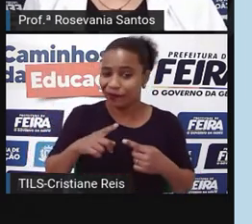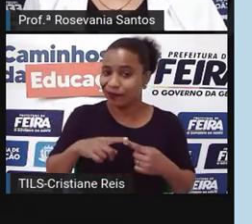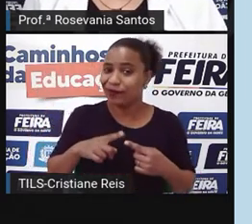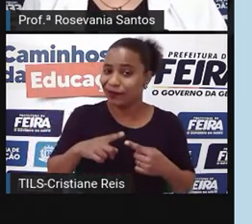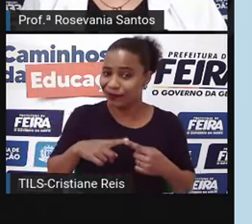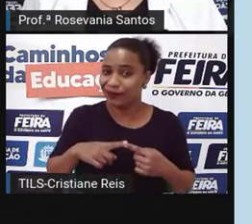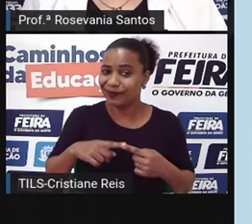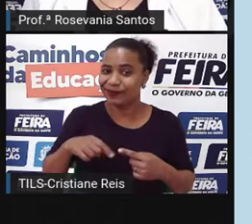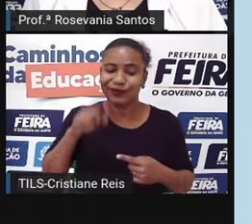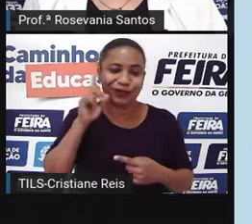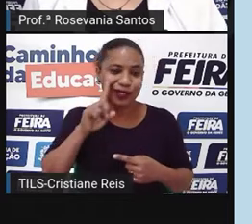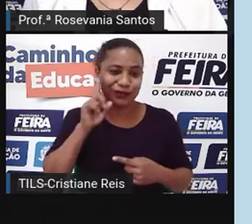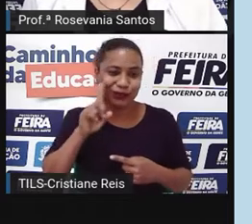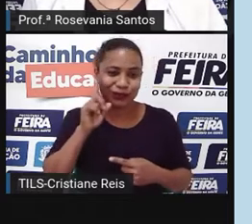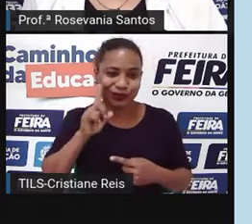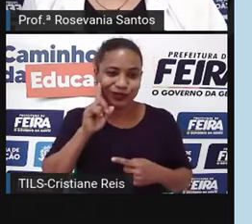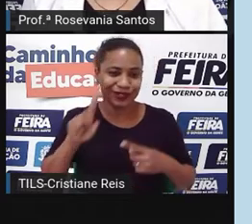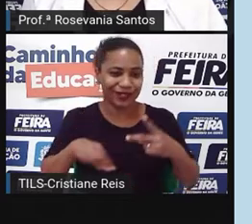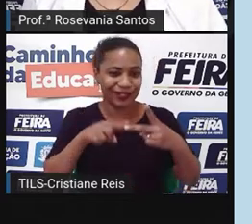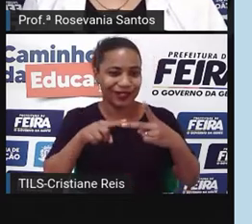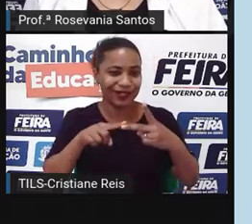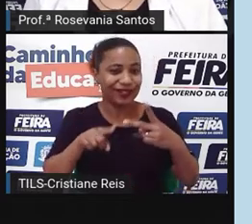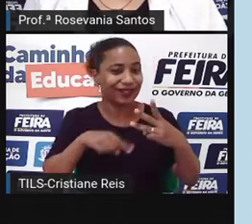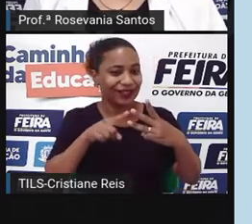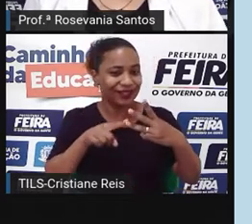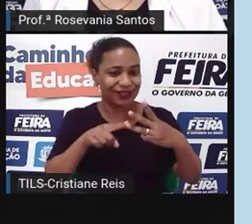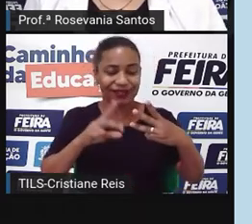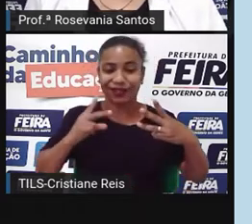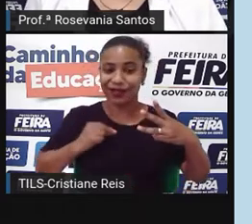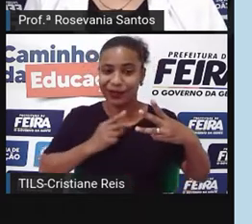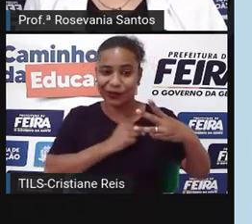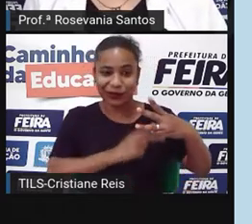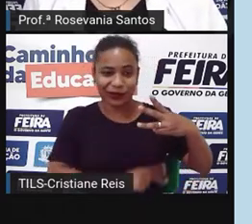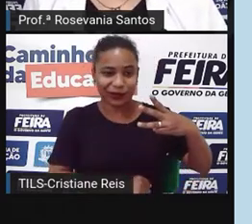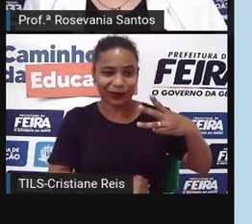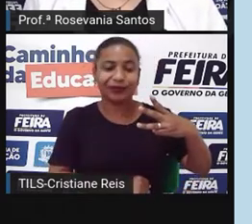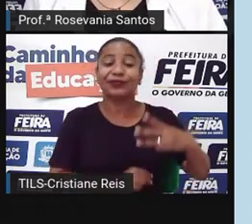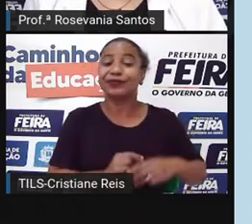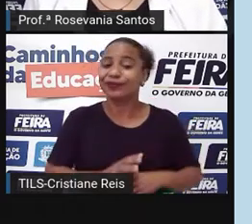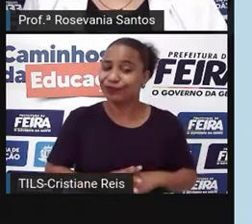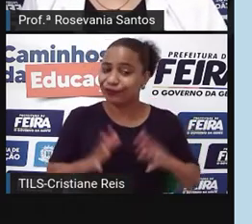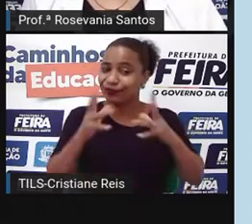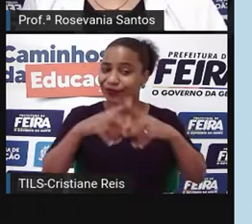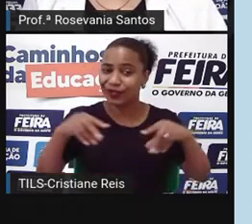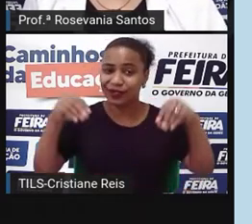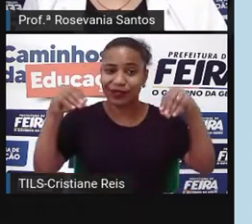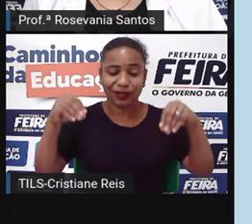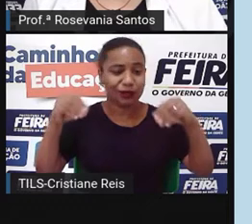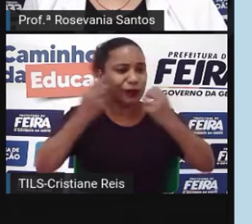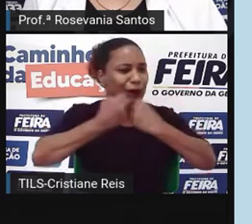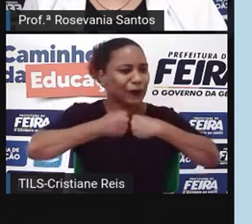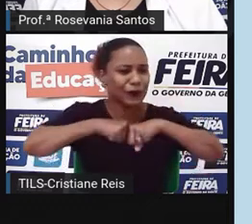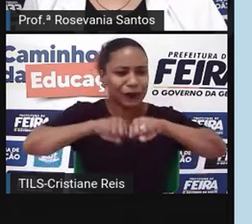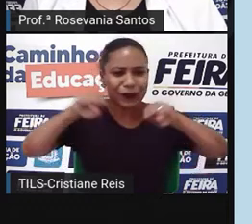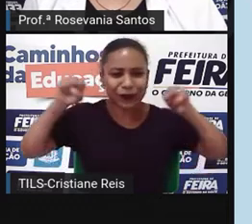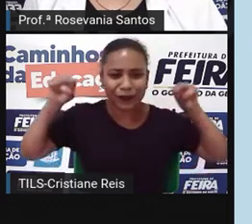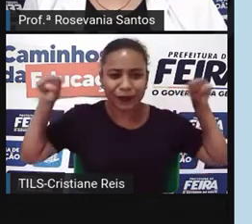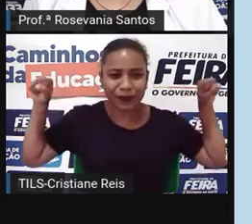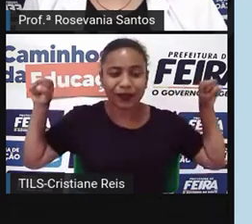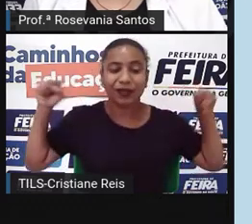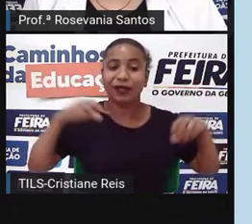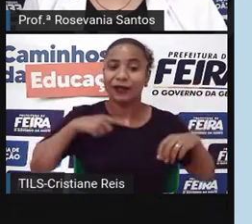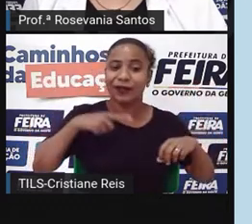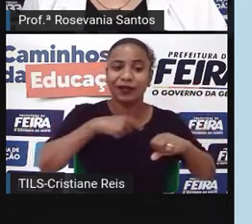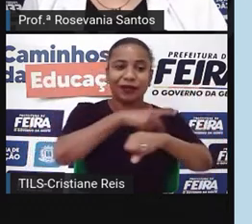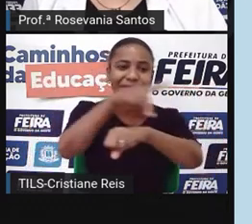gente tem, né, essa característica aí também de grande extensão territorial, faz fronteira, gente, com 15 países,